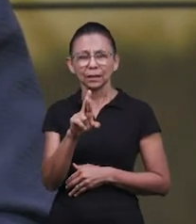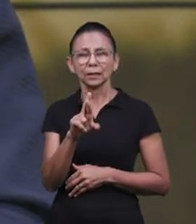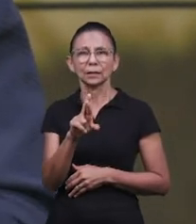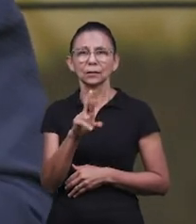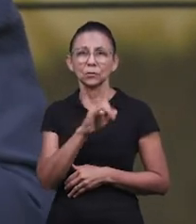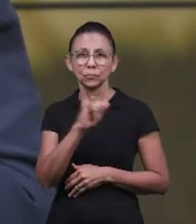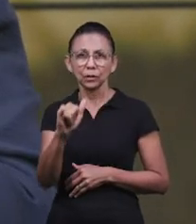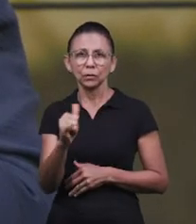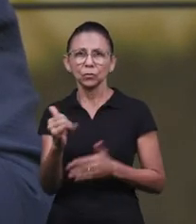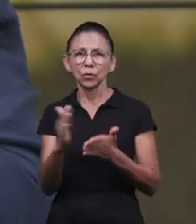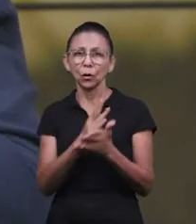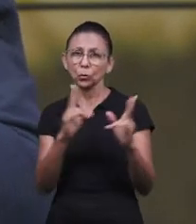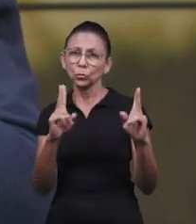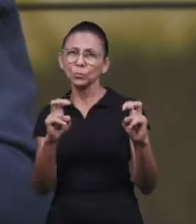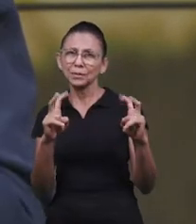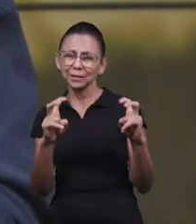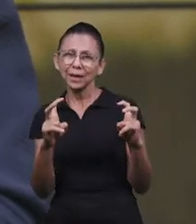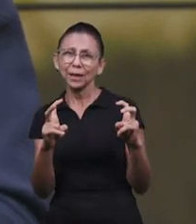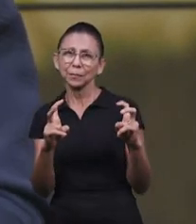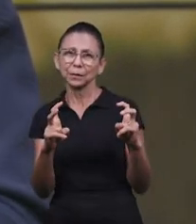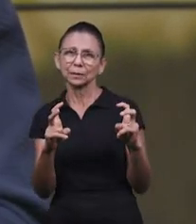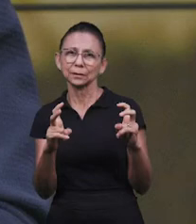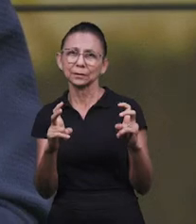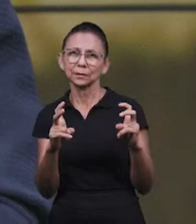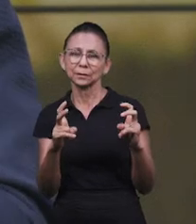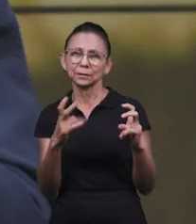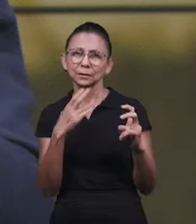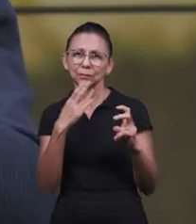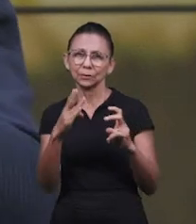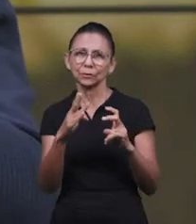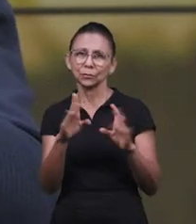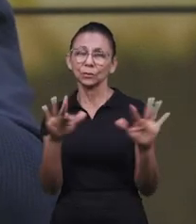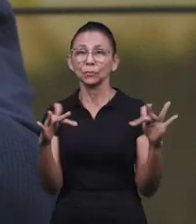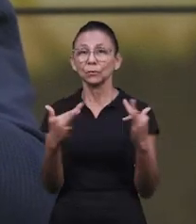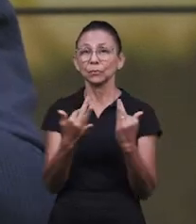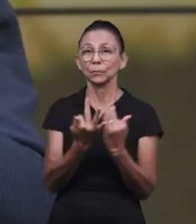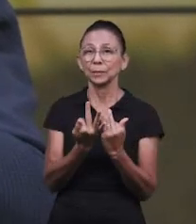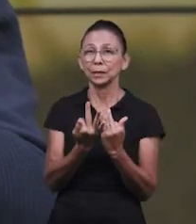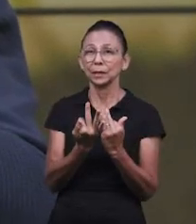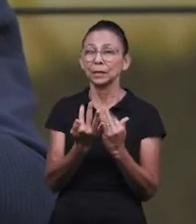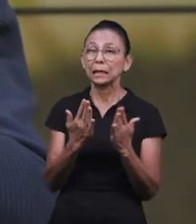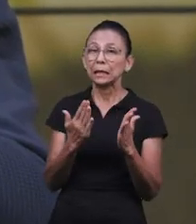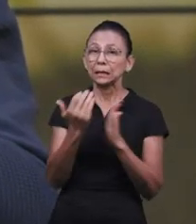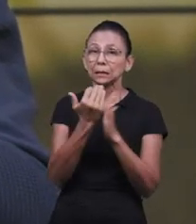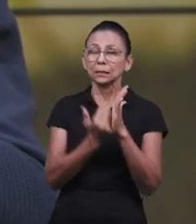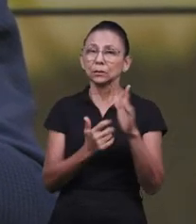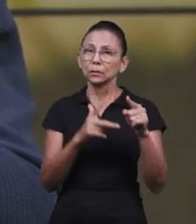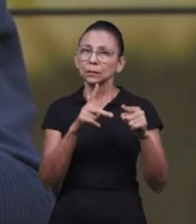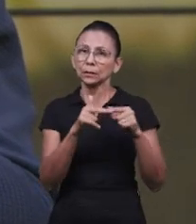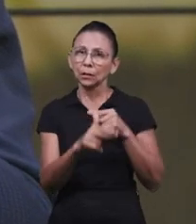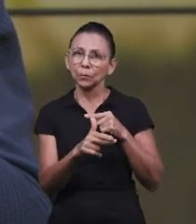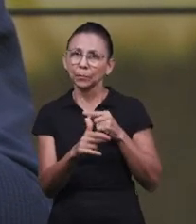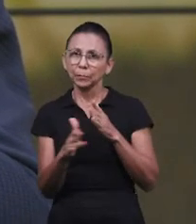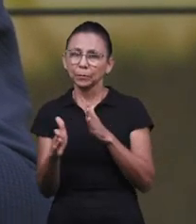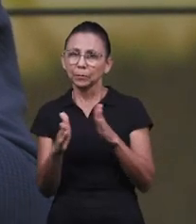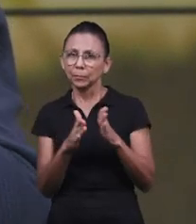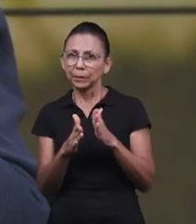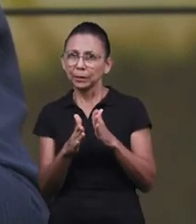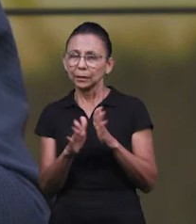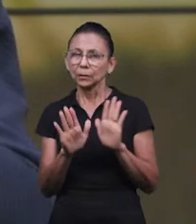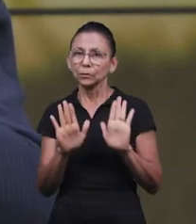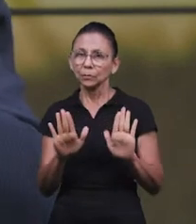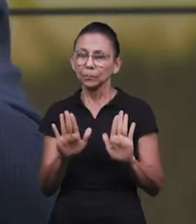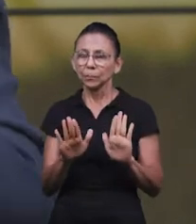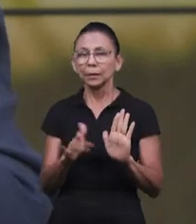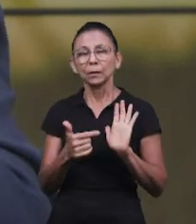à família, e nós interrompemos essa sequência por conta de um tema que é um tema muito atual,